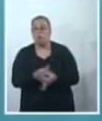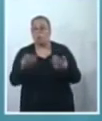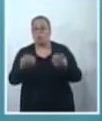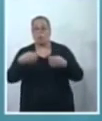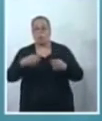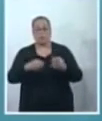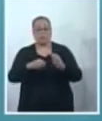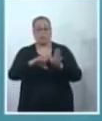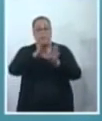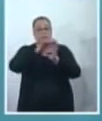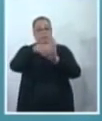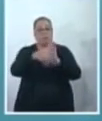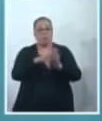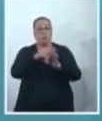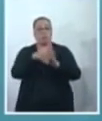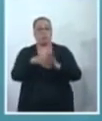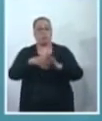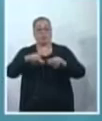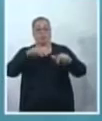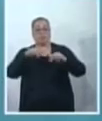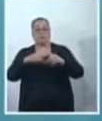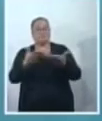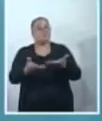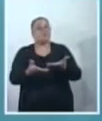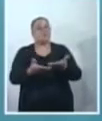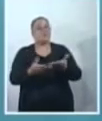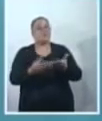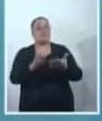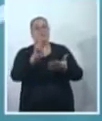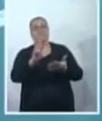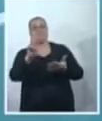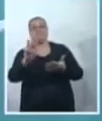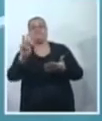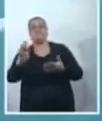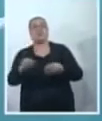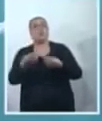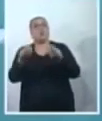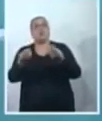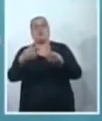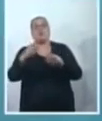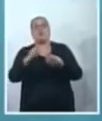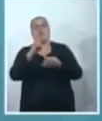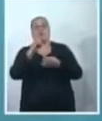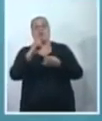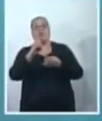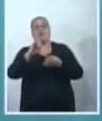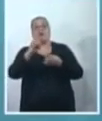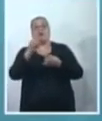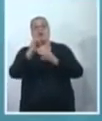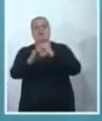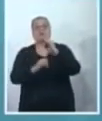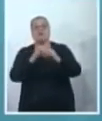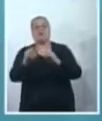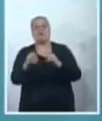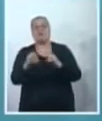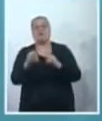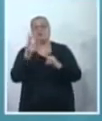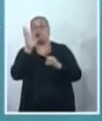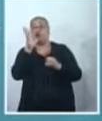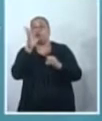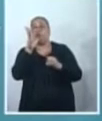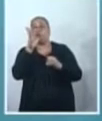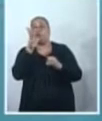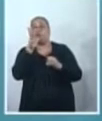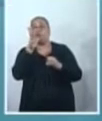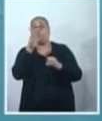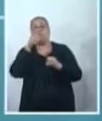suporta. Enviar currículo numa plataforma, num sistema de uma grande empresa. Não carrega. E aí ele tem que ir ou numa